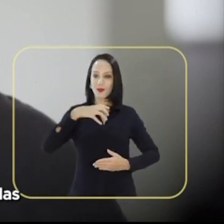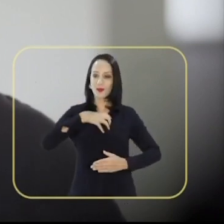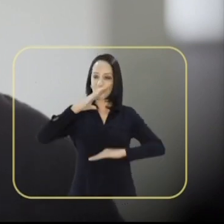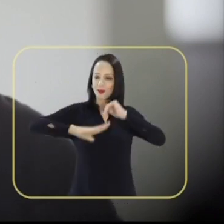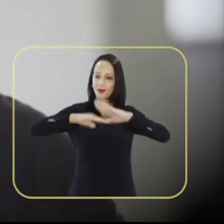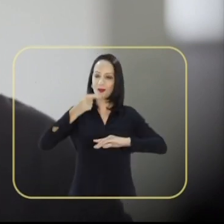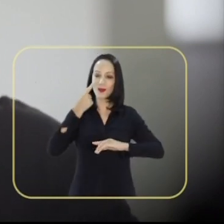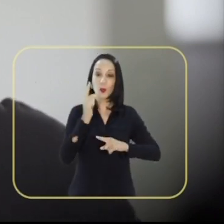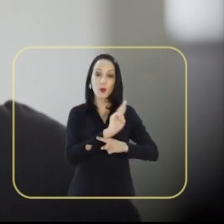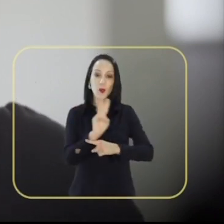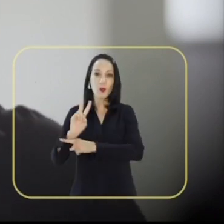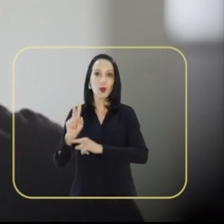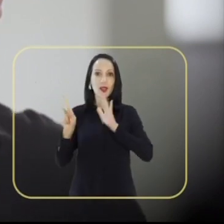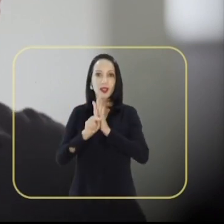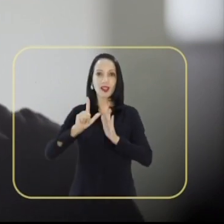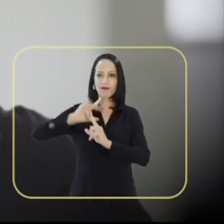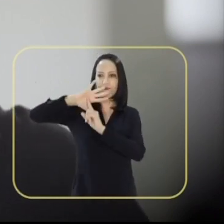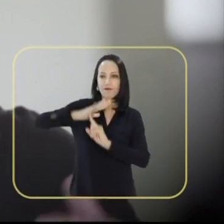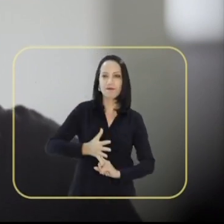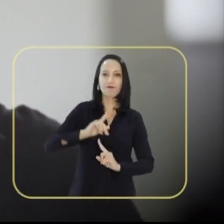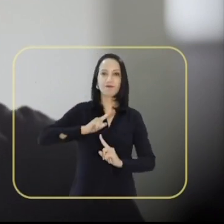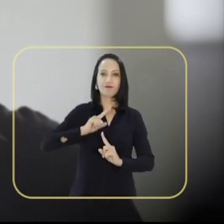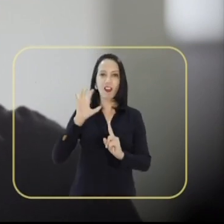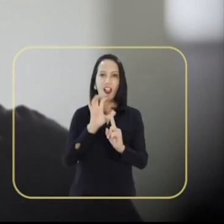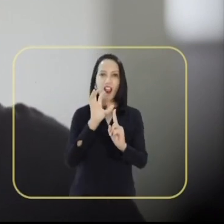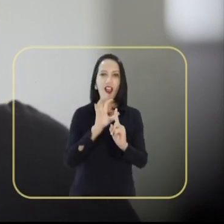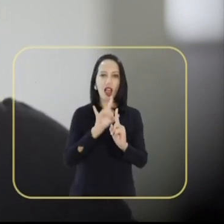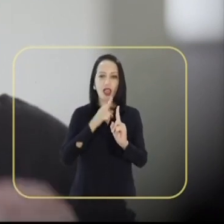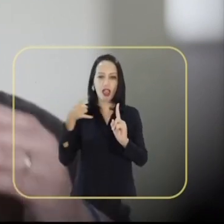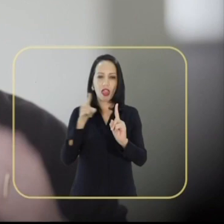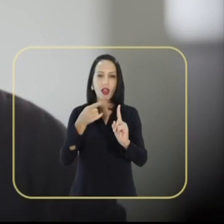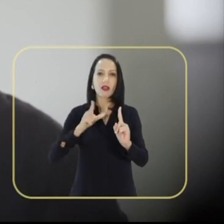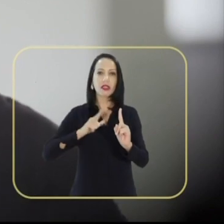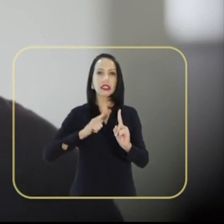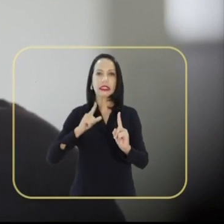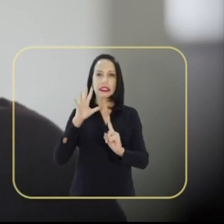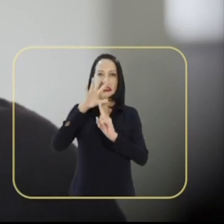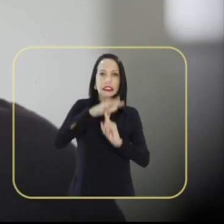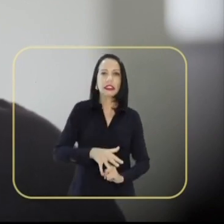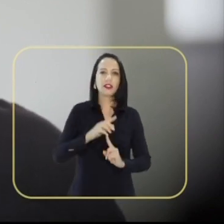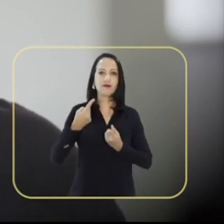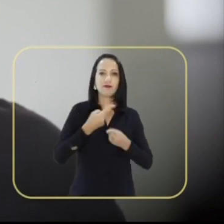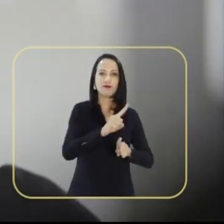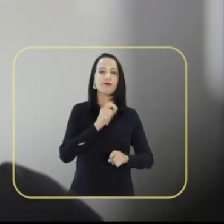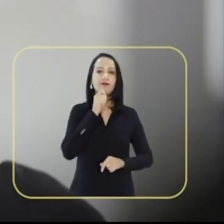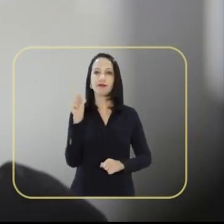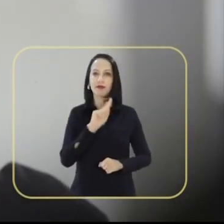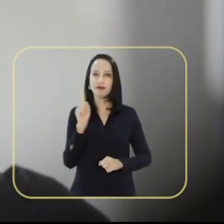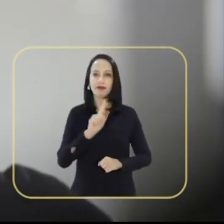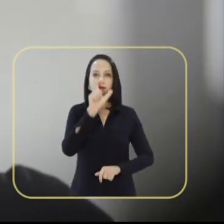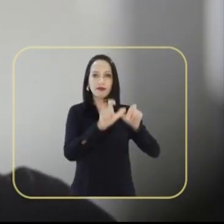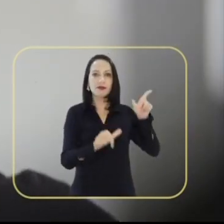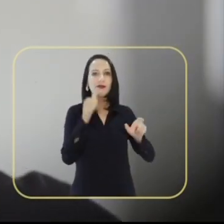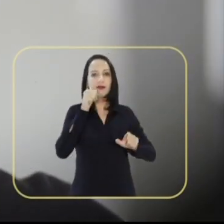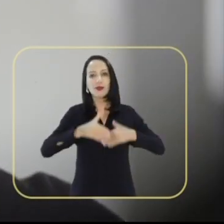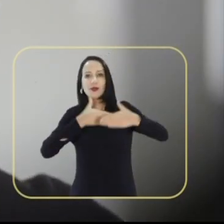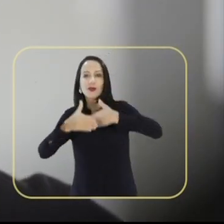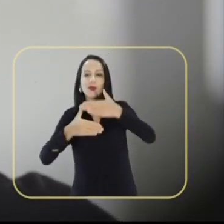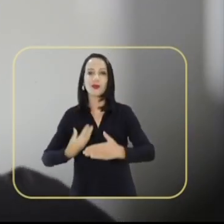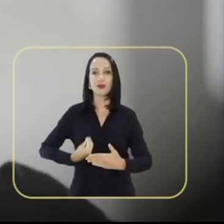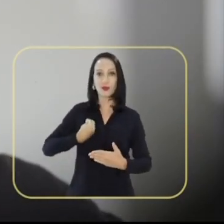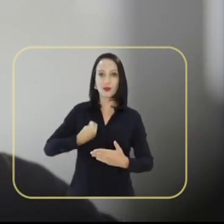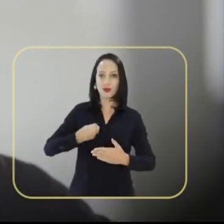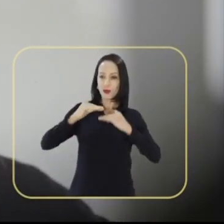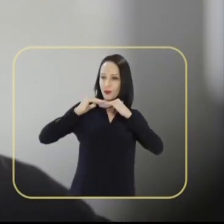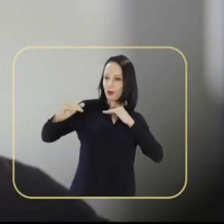primeiras medidas será o monitoramento dos agressores e assediadores para que eles não voltem a perturbar as vítimas. As mulheres precisam seguir suas